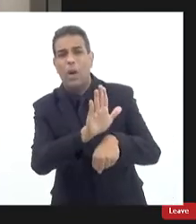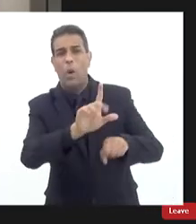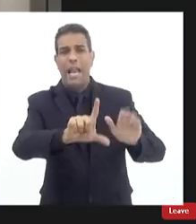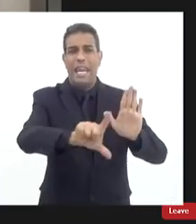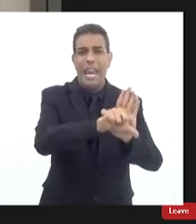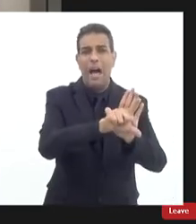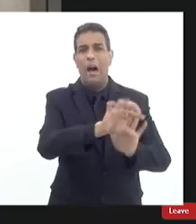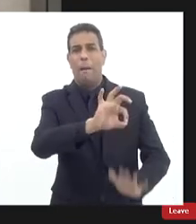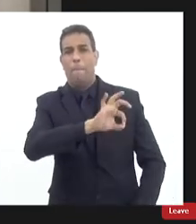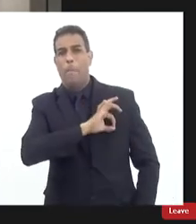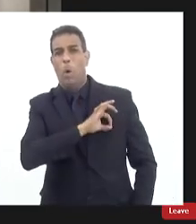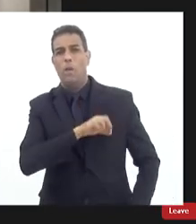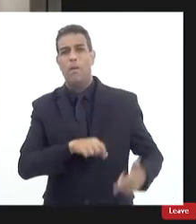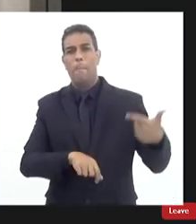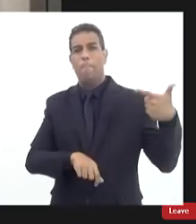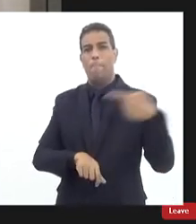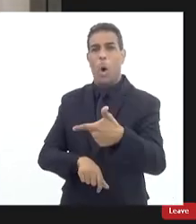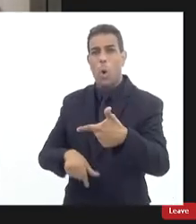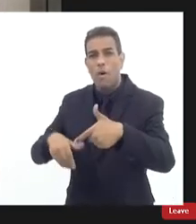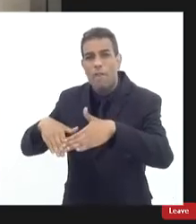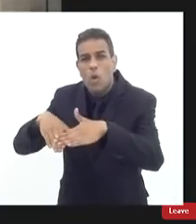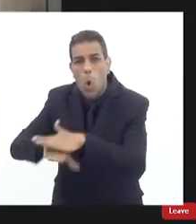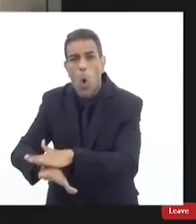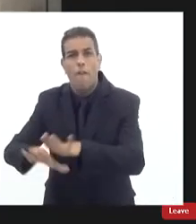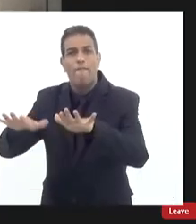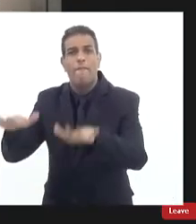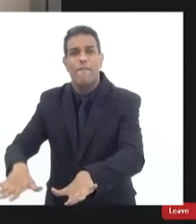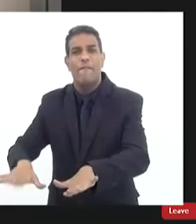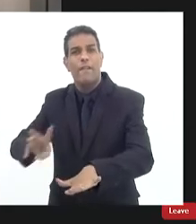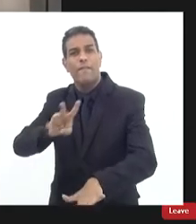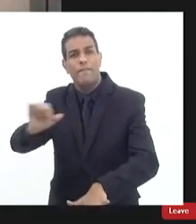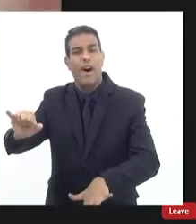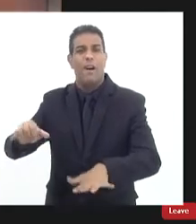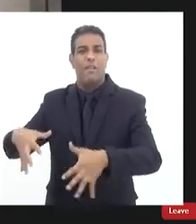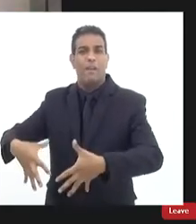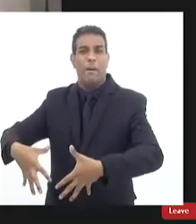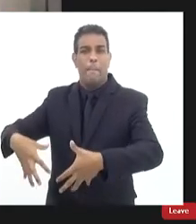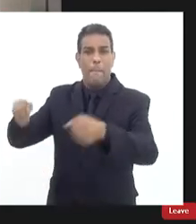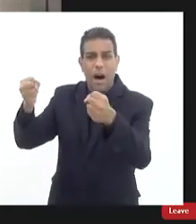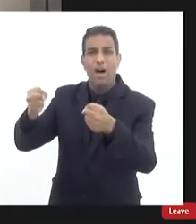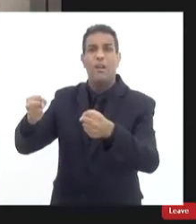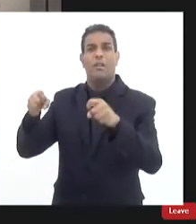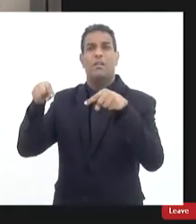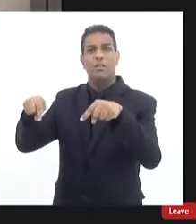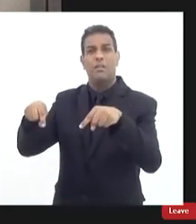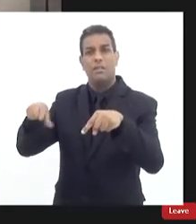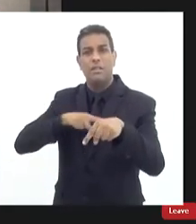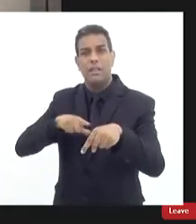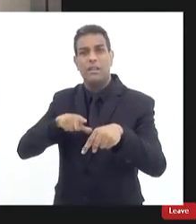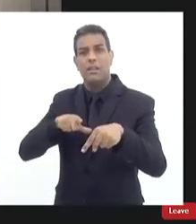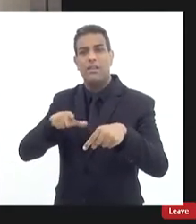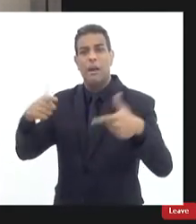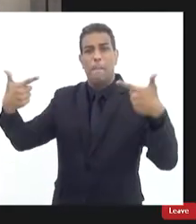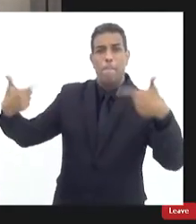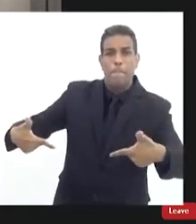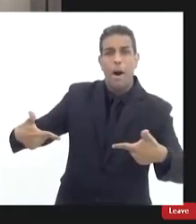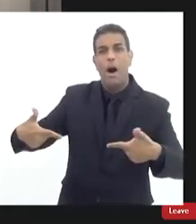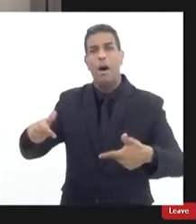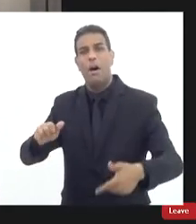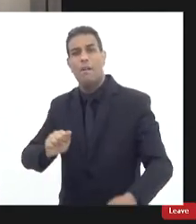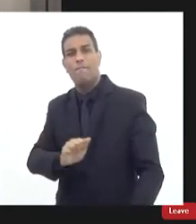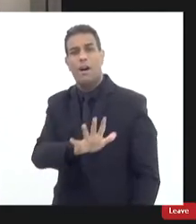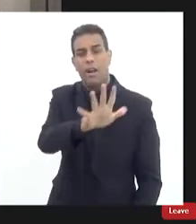o policial executou ele eu vou deixar aqui o armamento claro que o vai levar o armamento e a droga e você chegar você não tem uma arma para você colocar que era um confronto